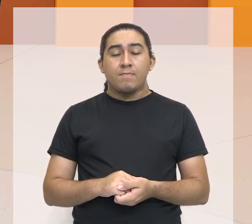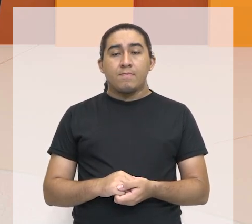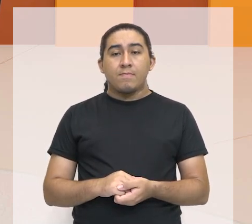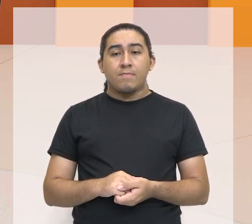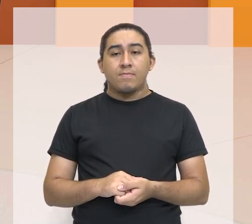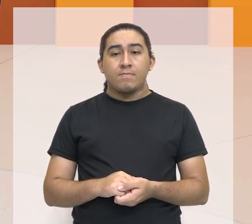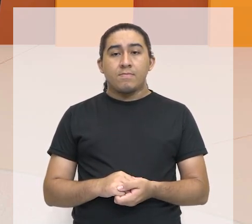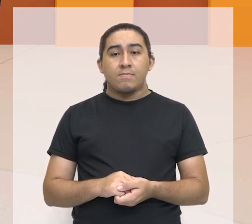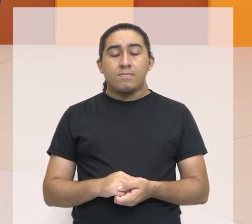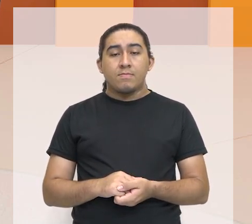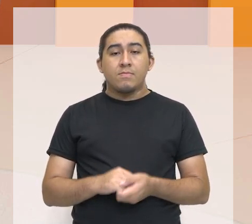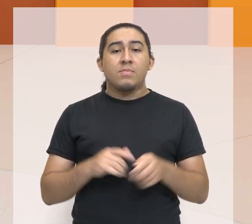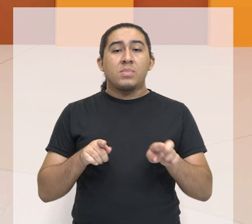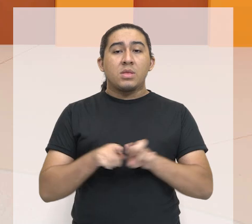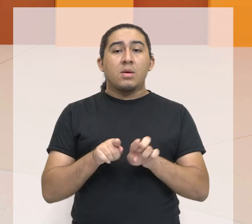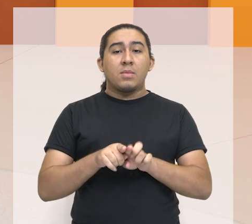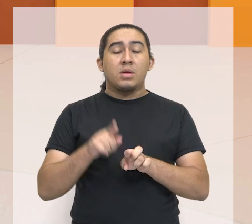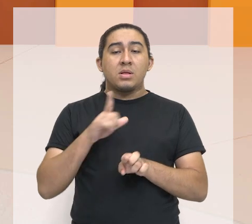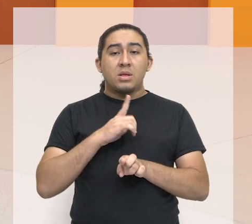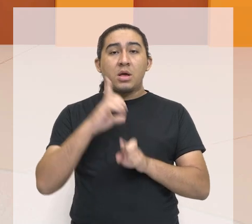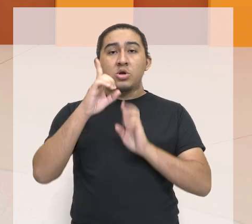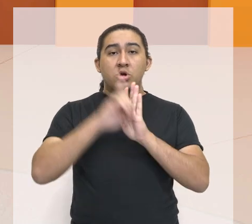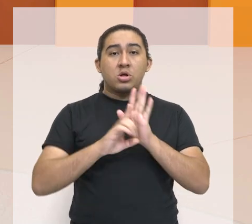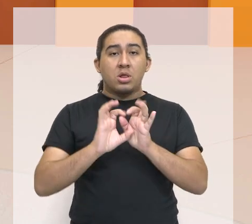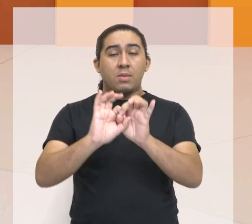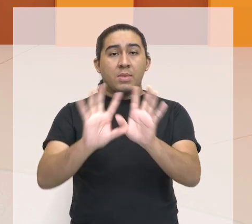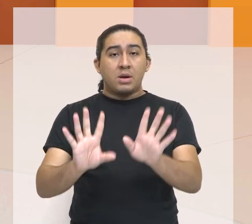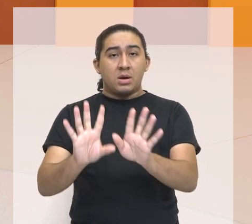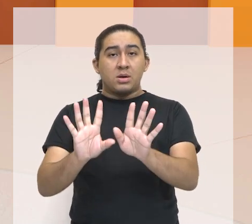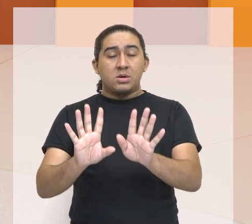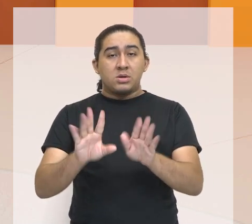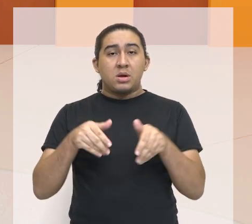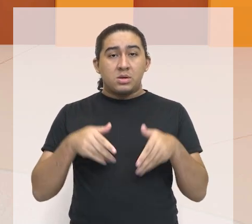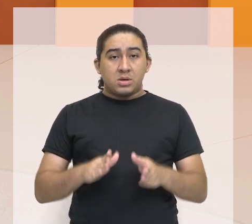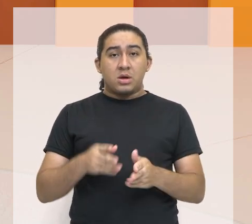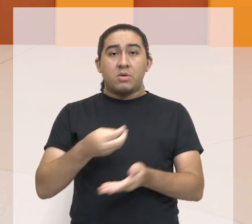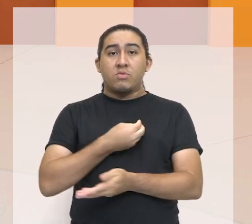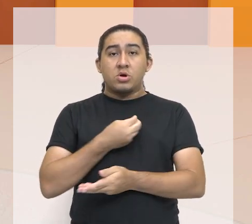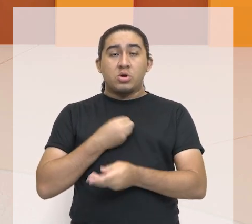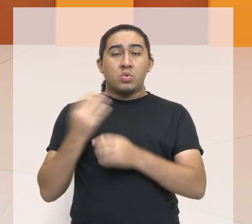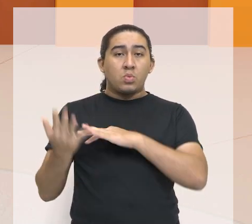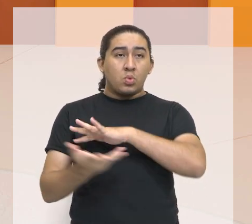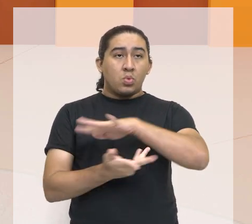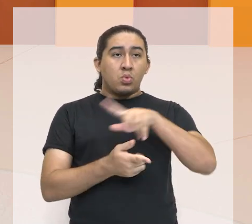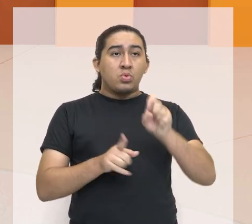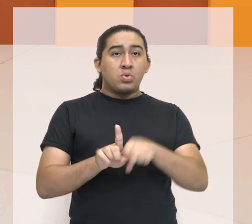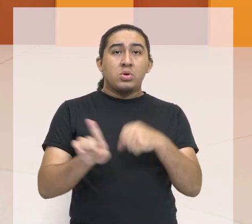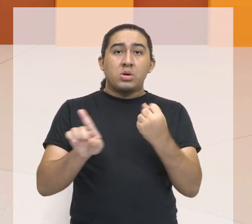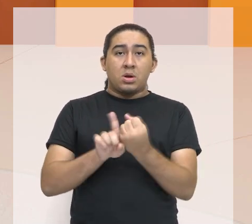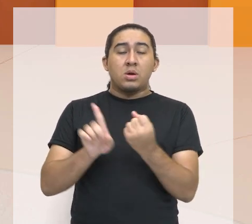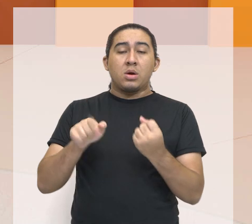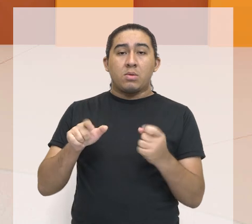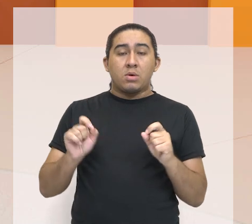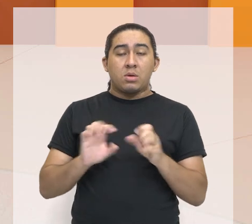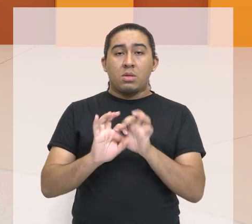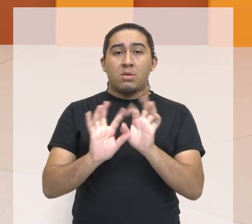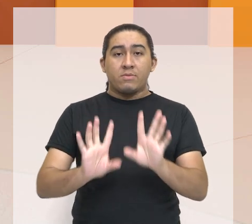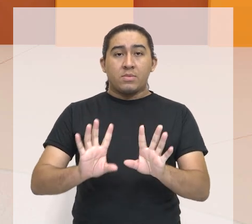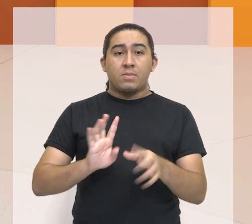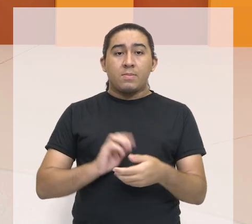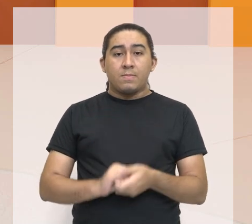à liberdade. Nascer e viver no mundo, viver na sociedade de uma maneira livre.